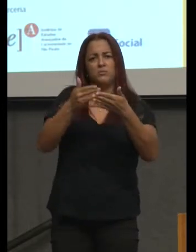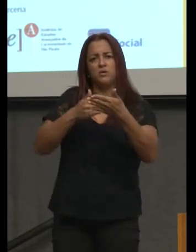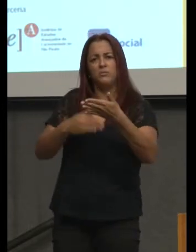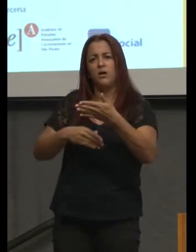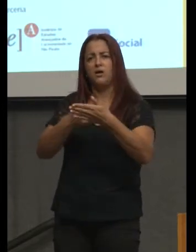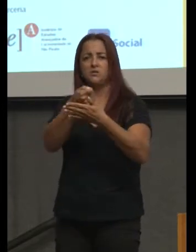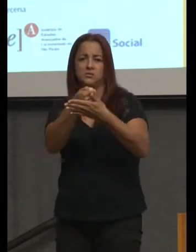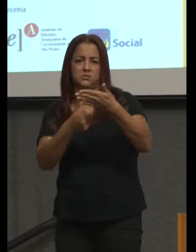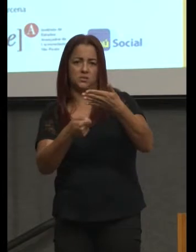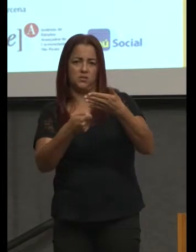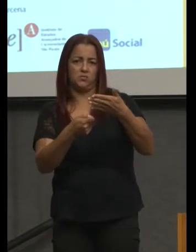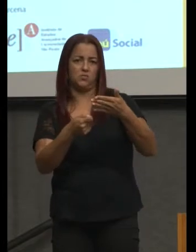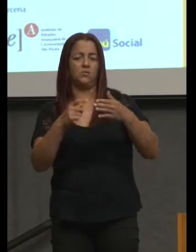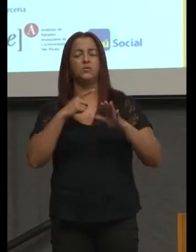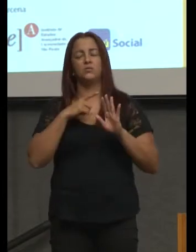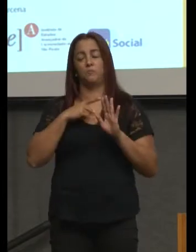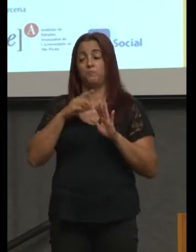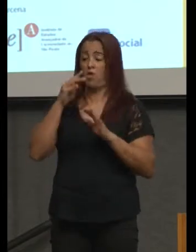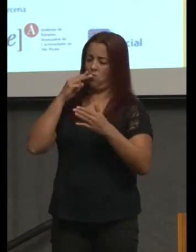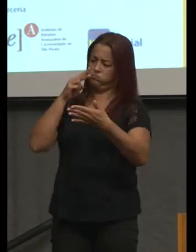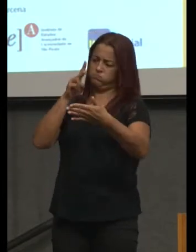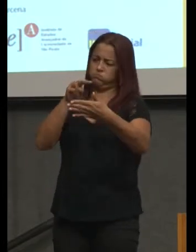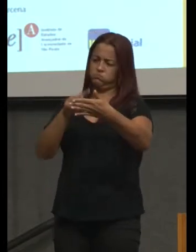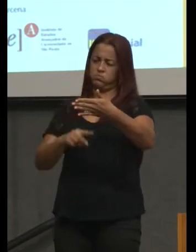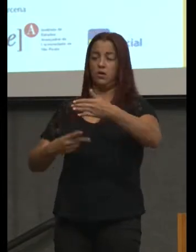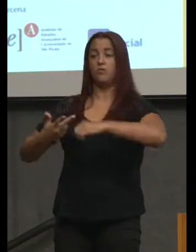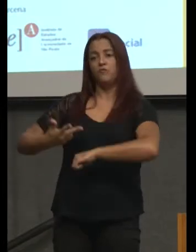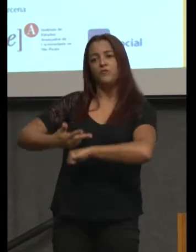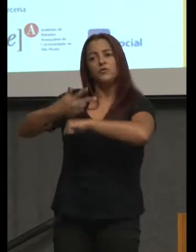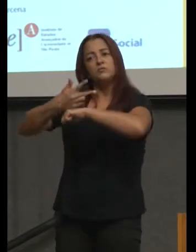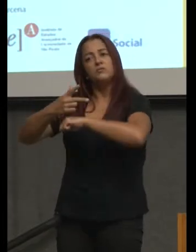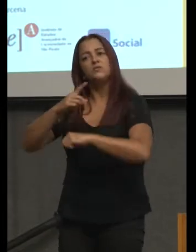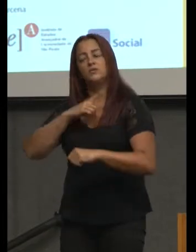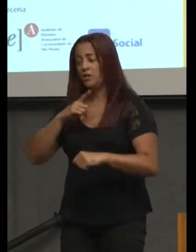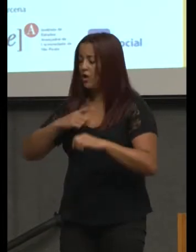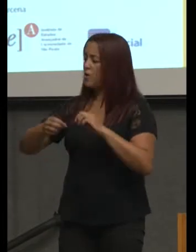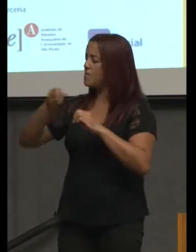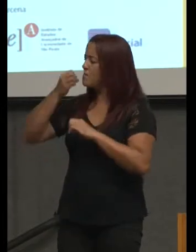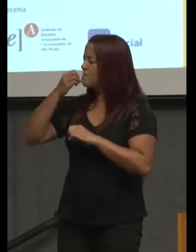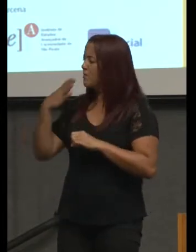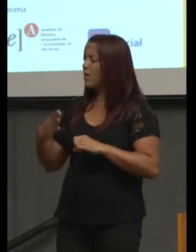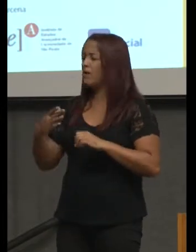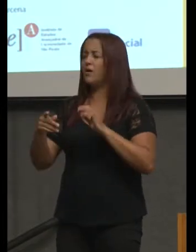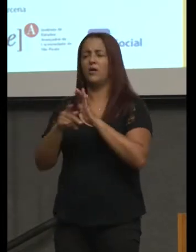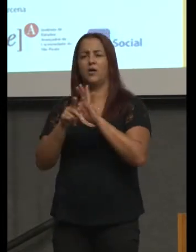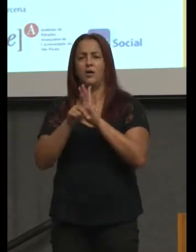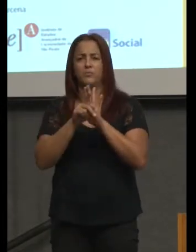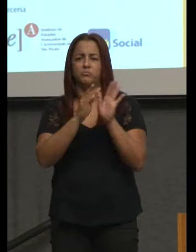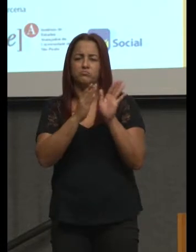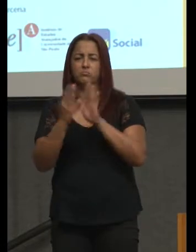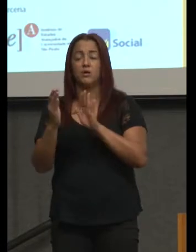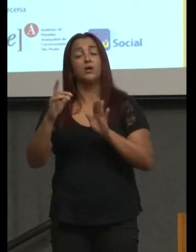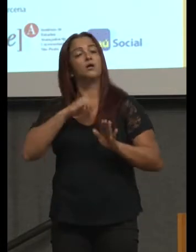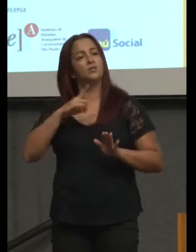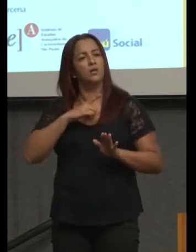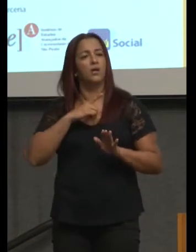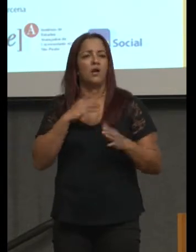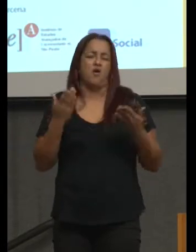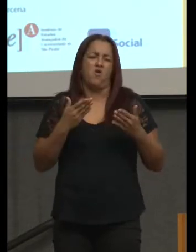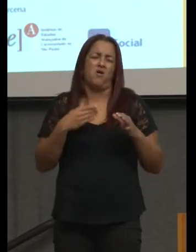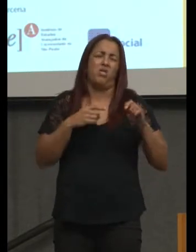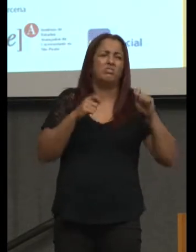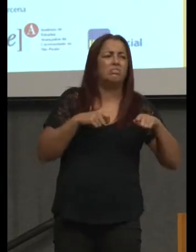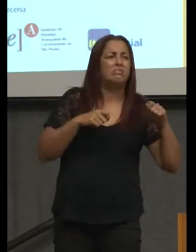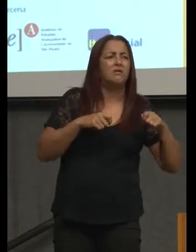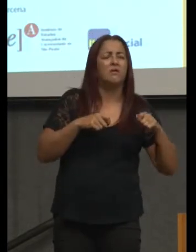A gente deu uma olhada nos vídeos, muito boa síntese, muito bem filmada. A minha voz está muito baixa no começo. O senhor Rodrigo está aqui ouvindo,